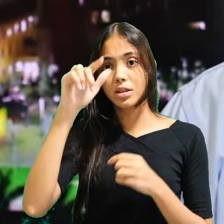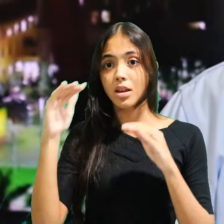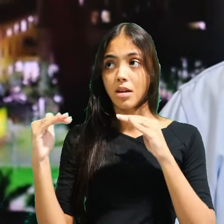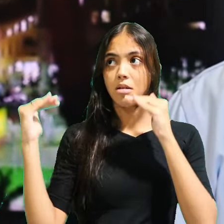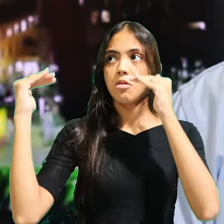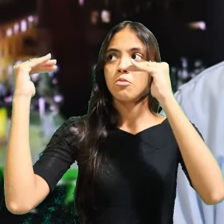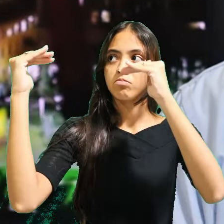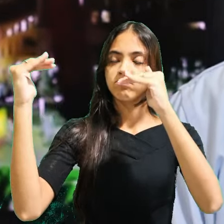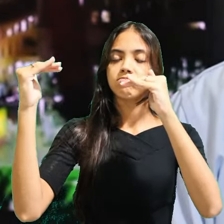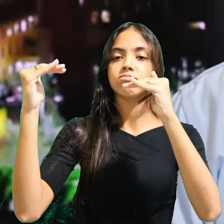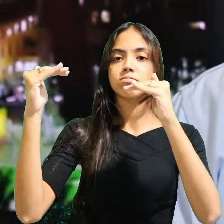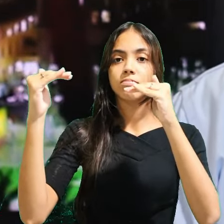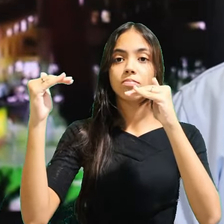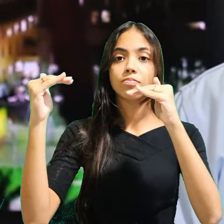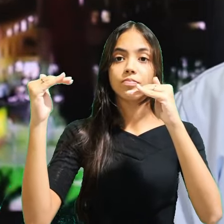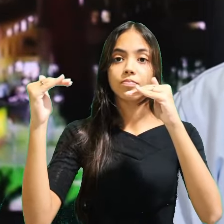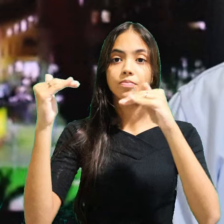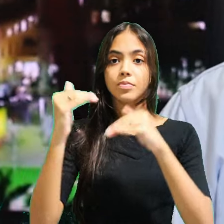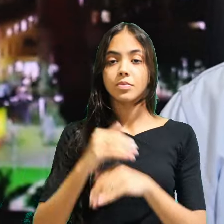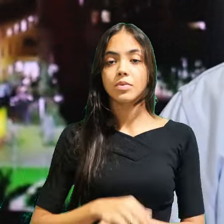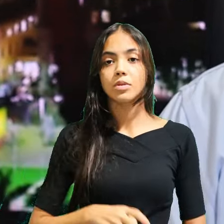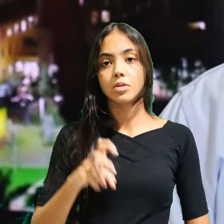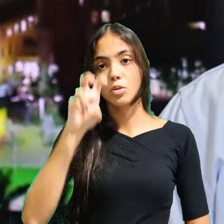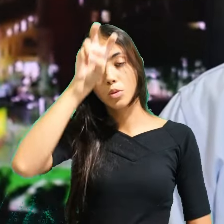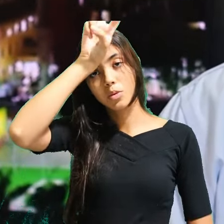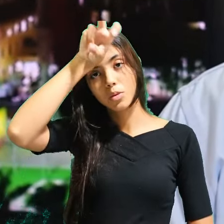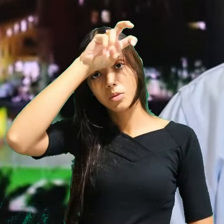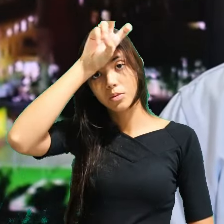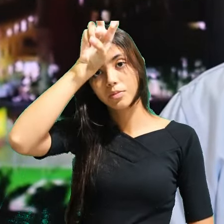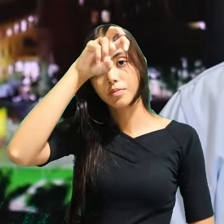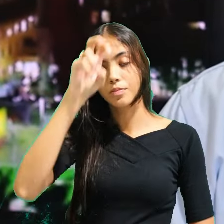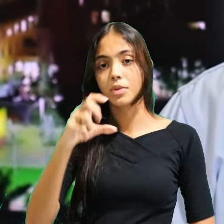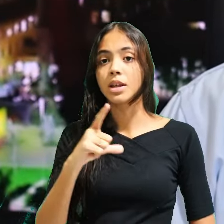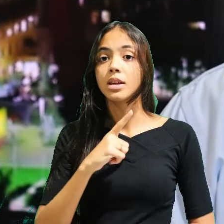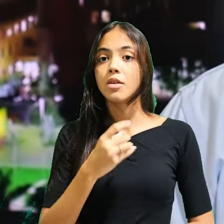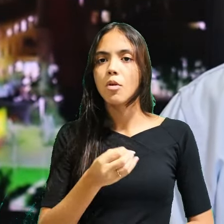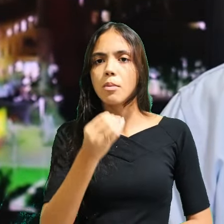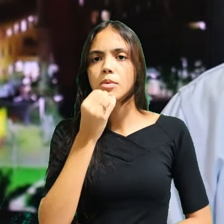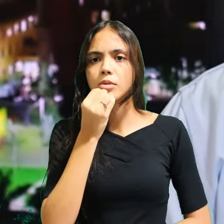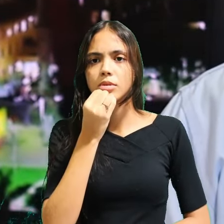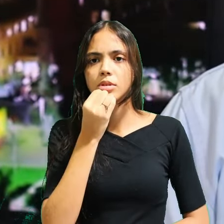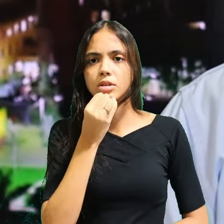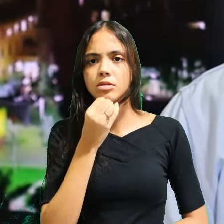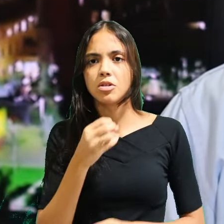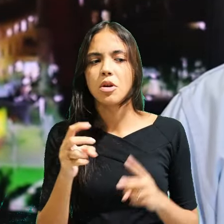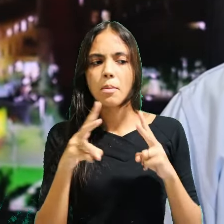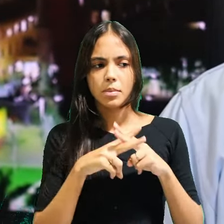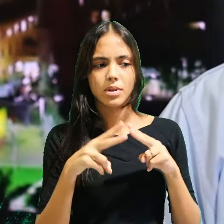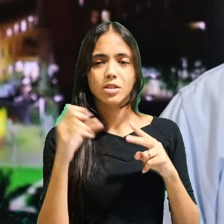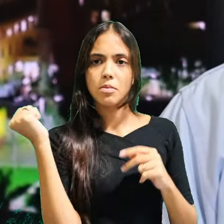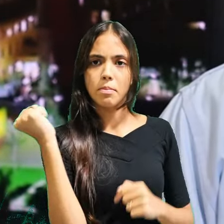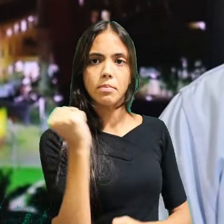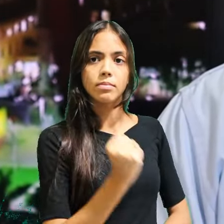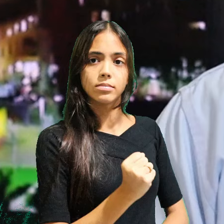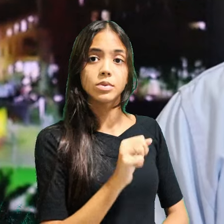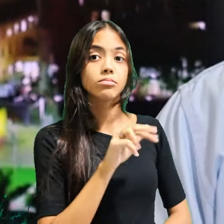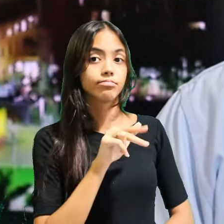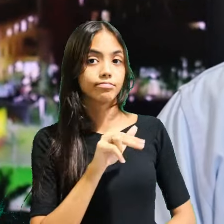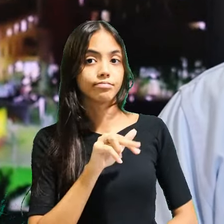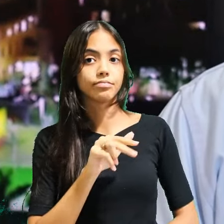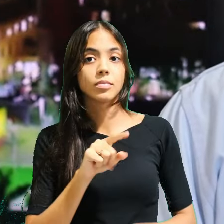Egito, teve a oportunidade de se vingar, mas perdoou a todos.